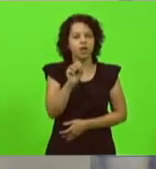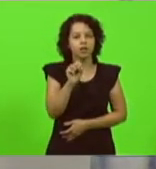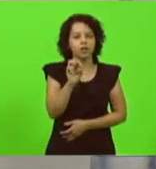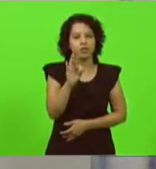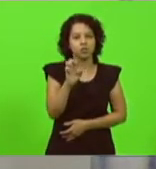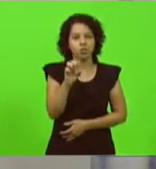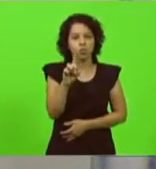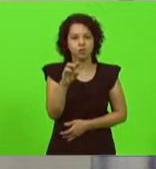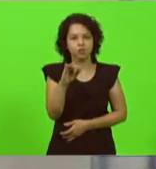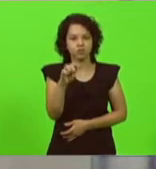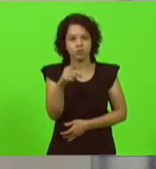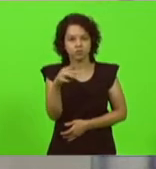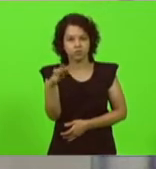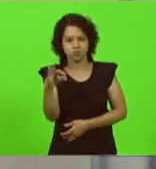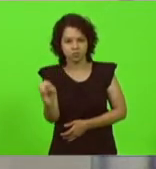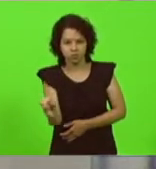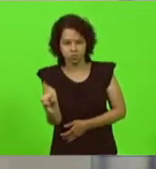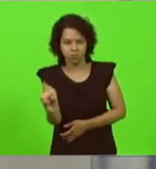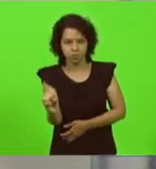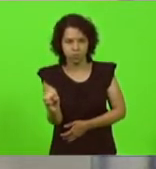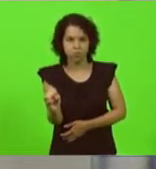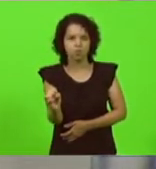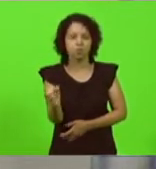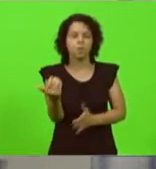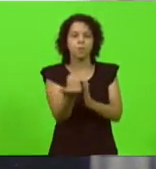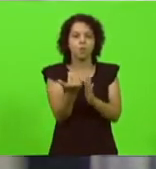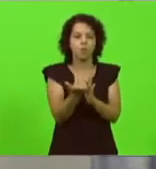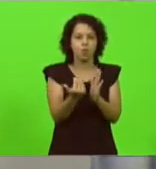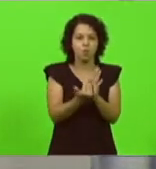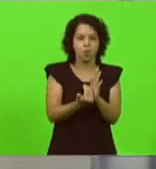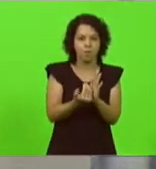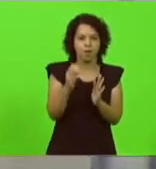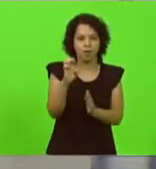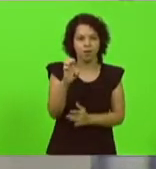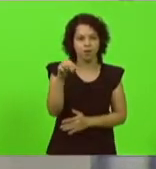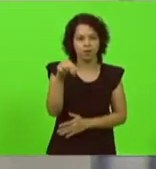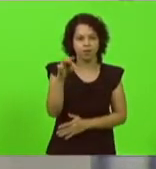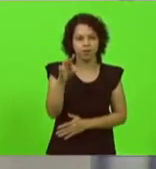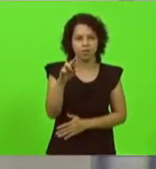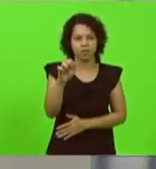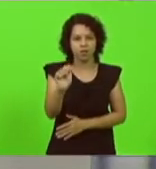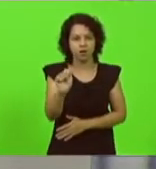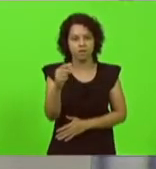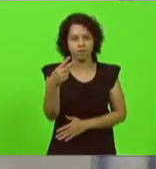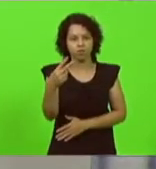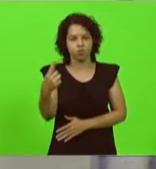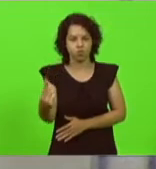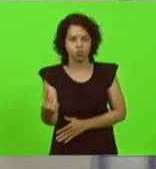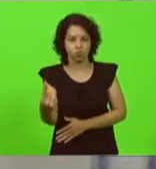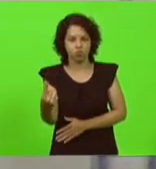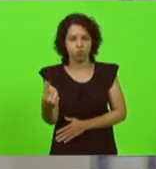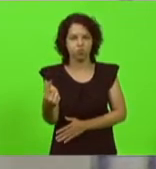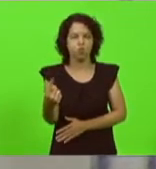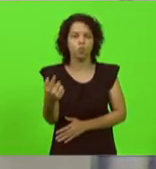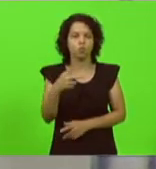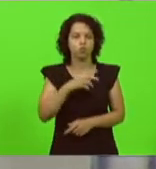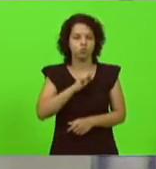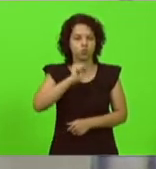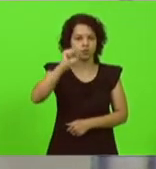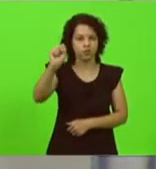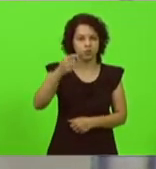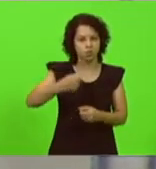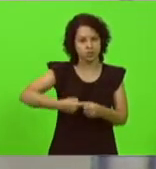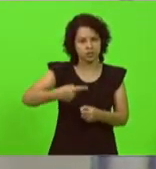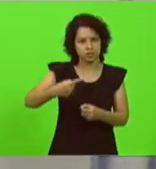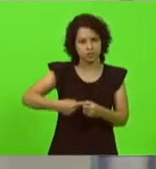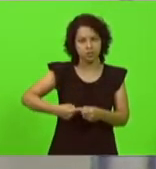programa Entra 21. o que é esse programa Entra 21 que é um sucesso no município de Blumenau com